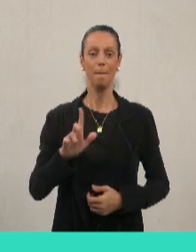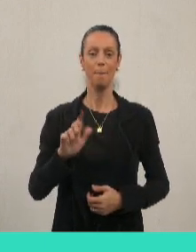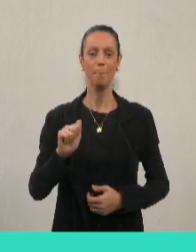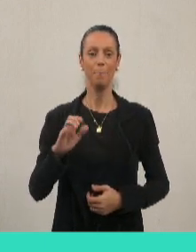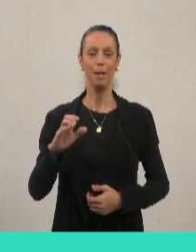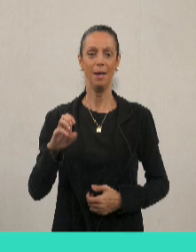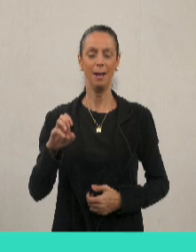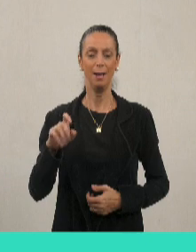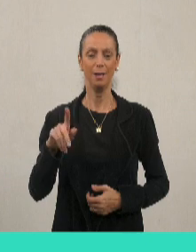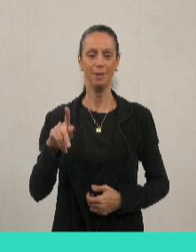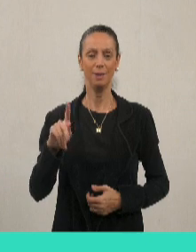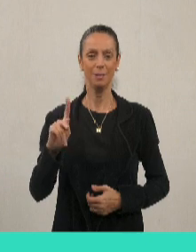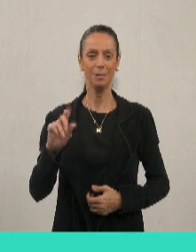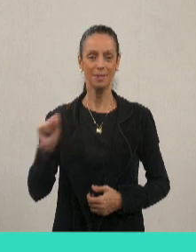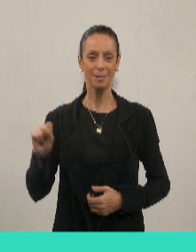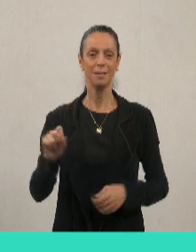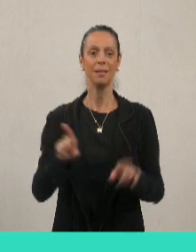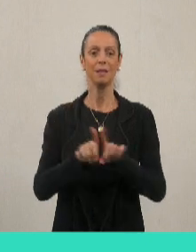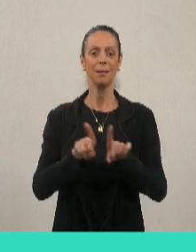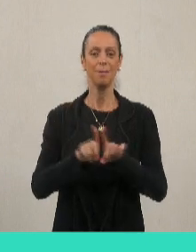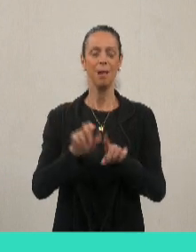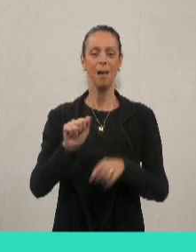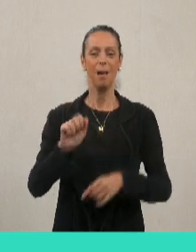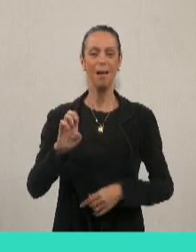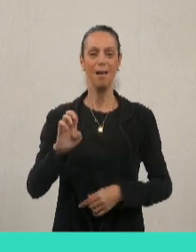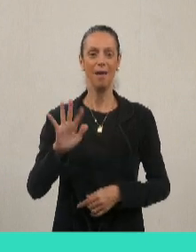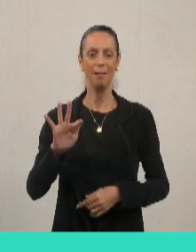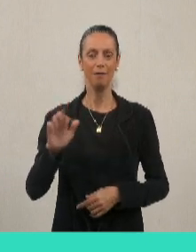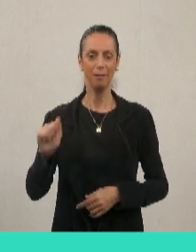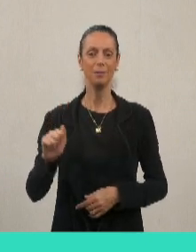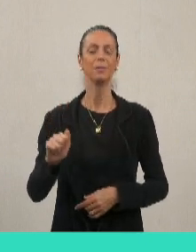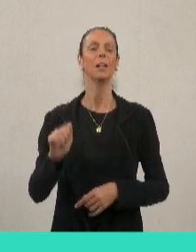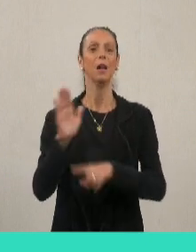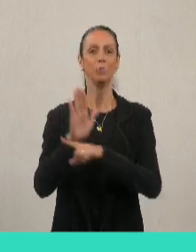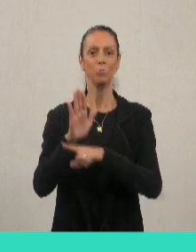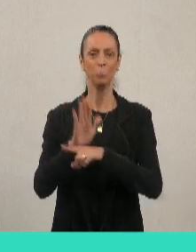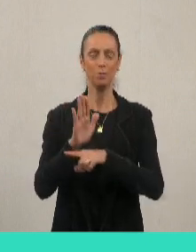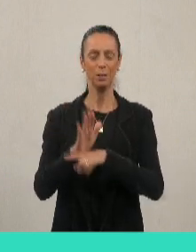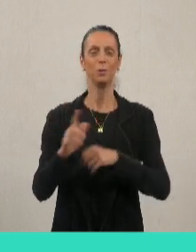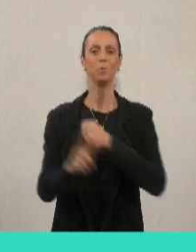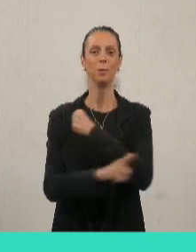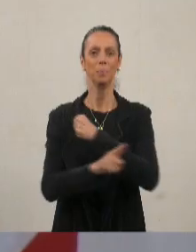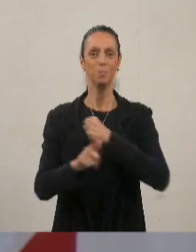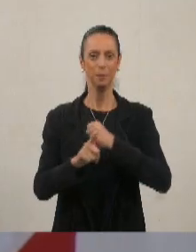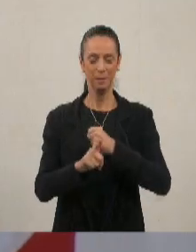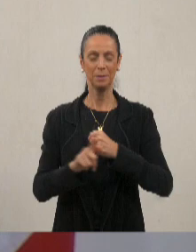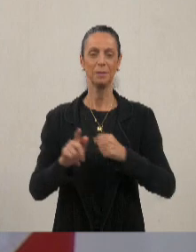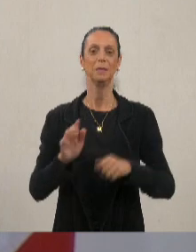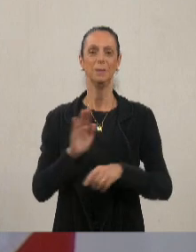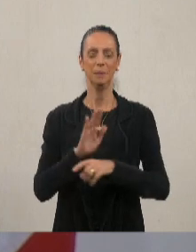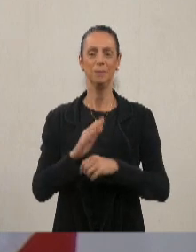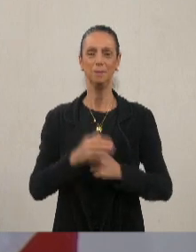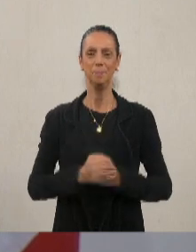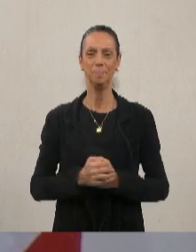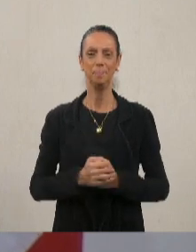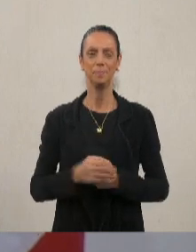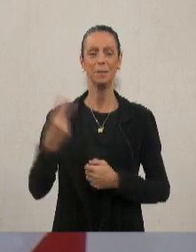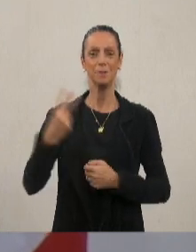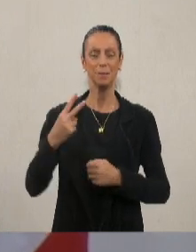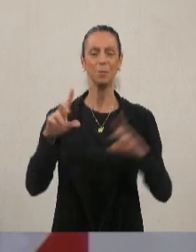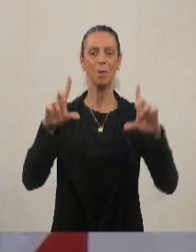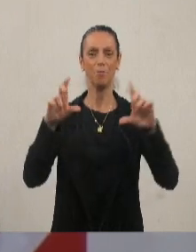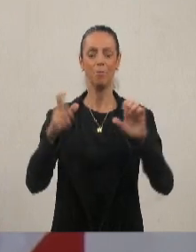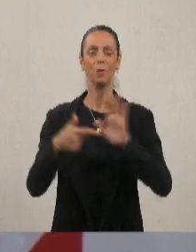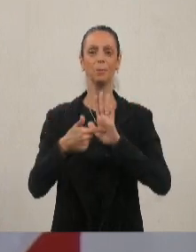uma boa parte da região do Blumenau vem participar do vôlei ali no Centenário. E ali, a segunda foto ali,